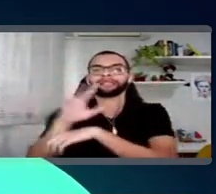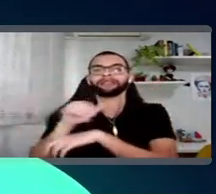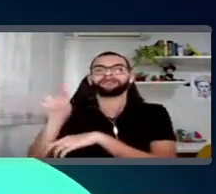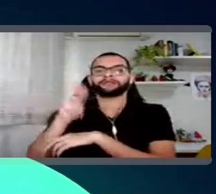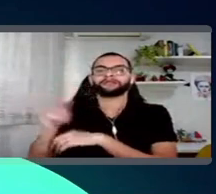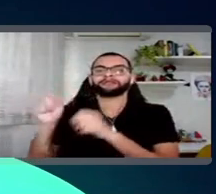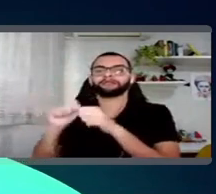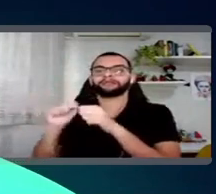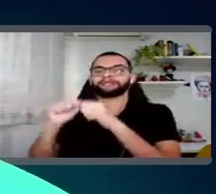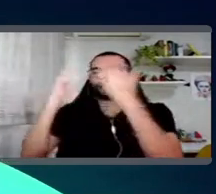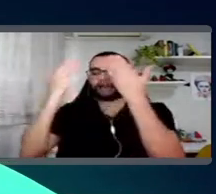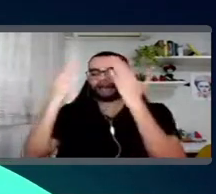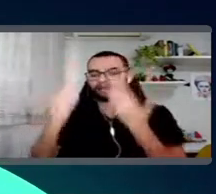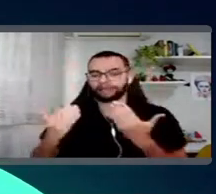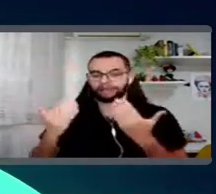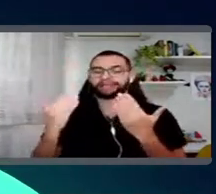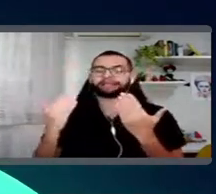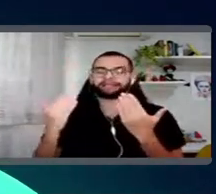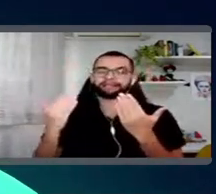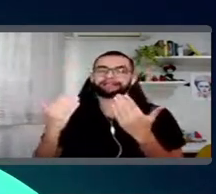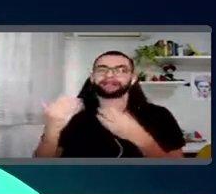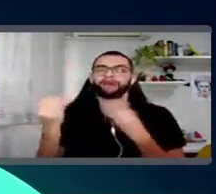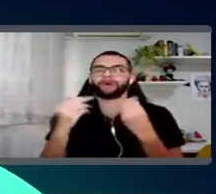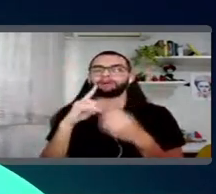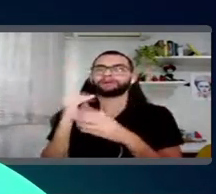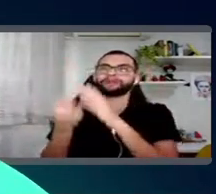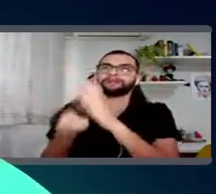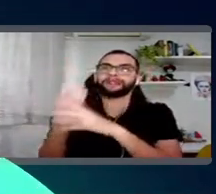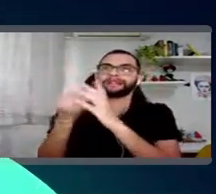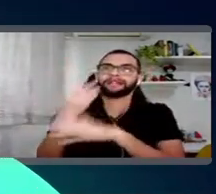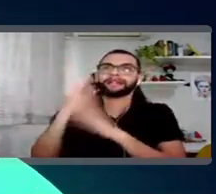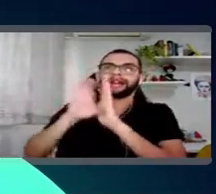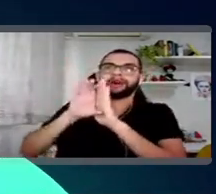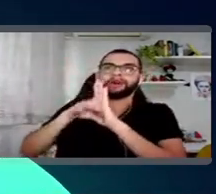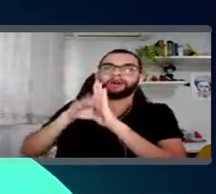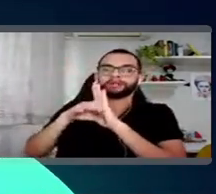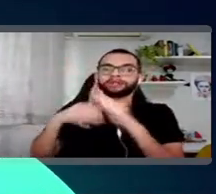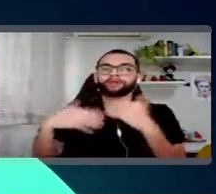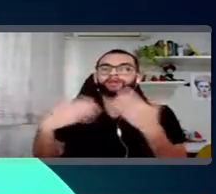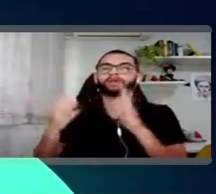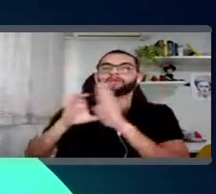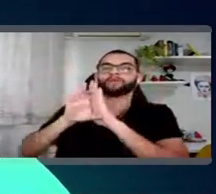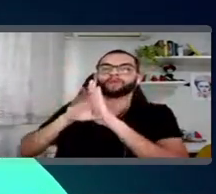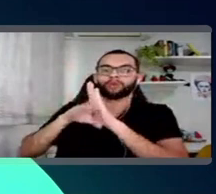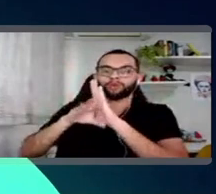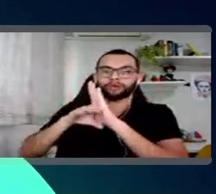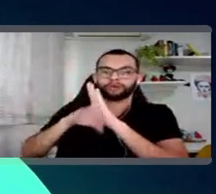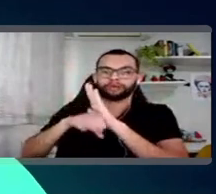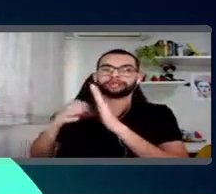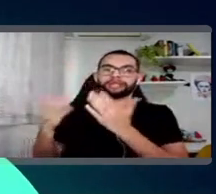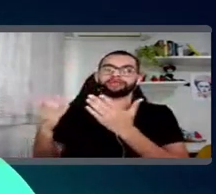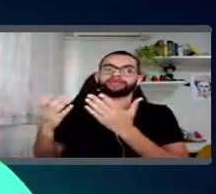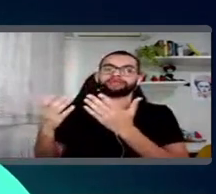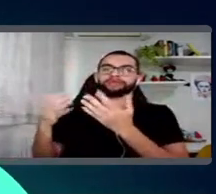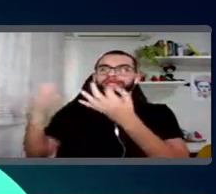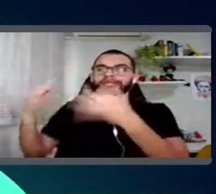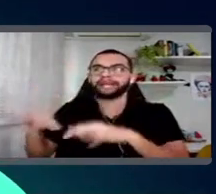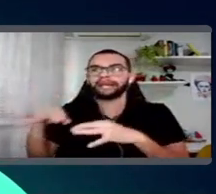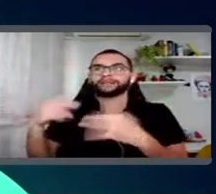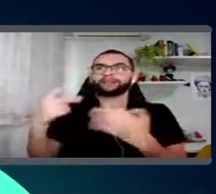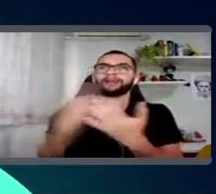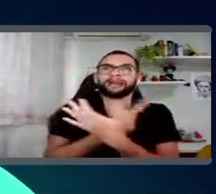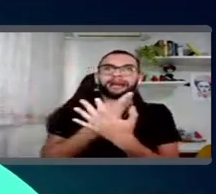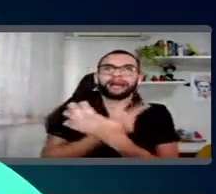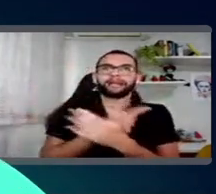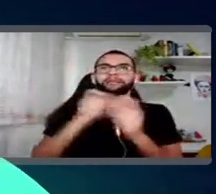gente vai usar para fazer análise de Web Analytics, né? Como é que a gente vai construir os conceitos? Quais são os conceitos que são certos? Quais são os conceitos que são